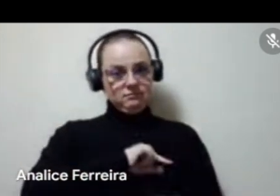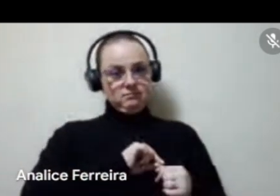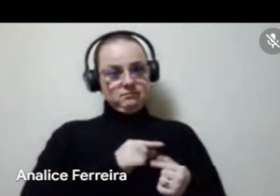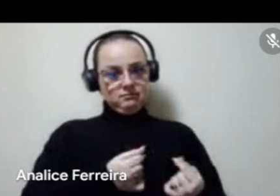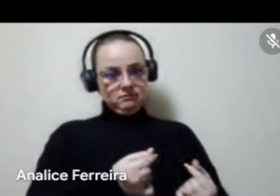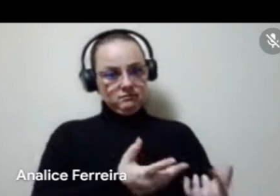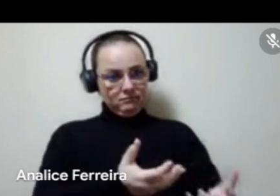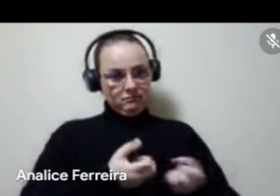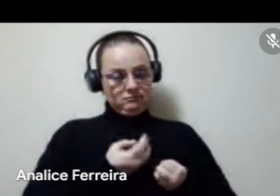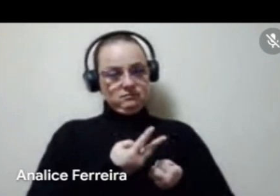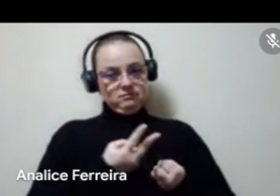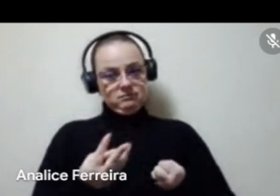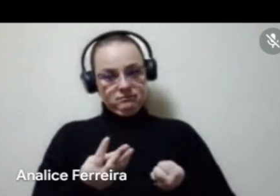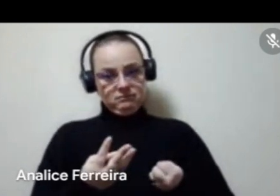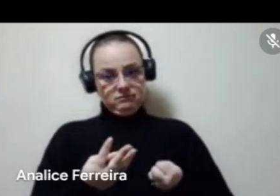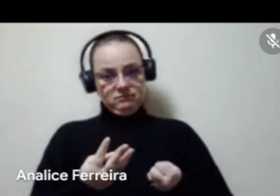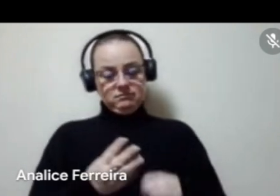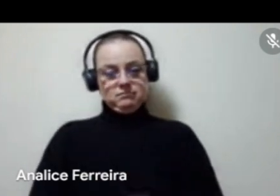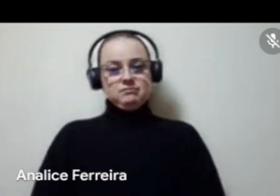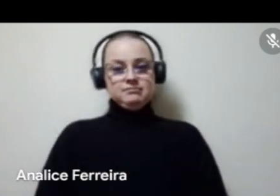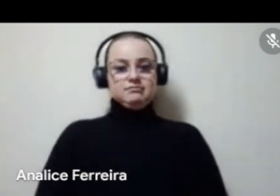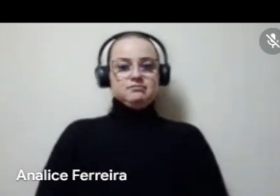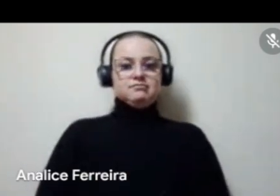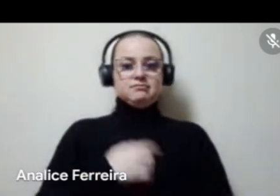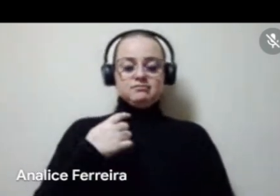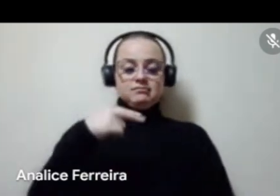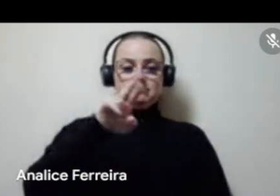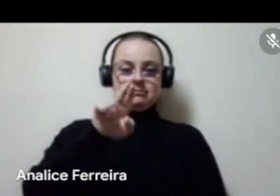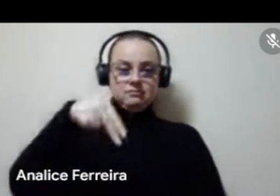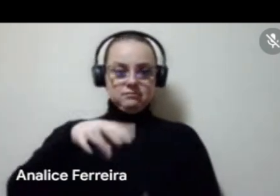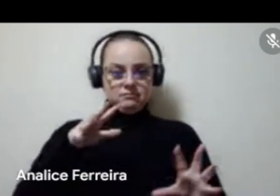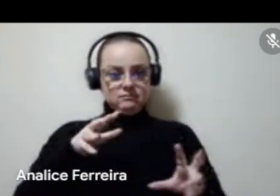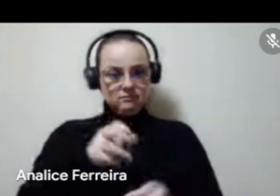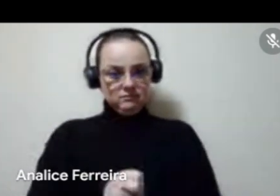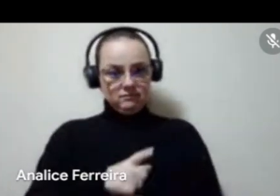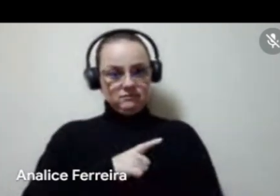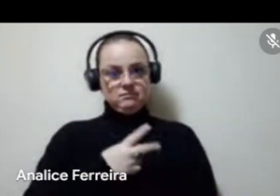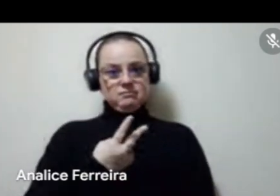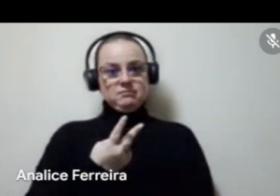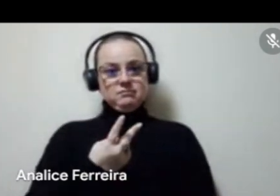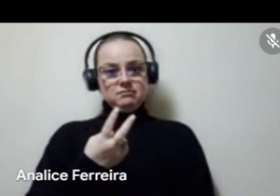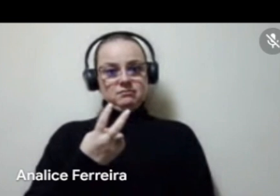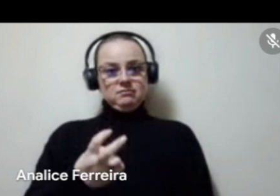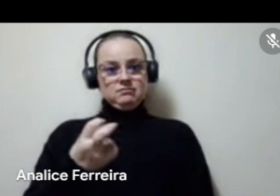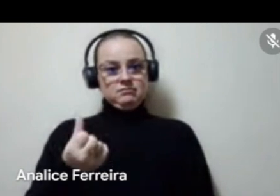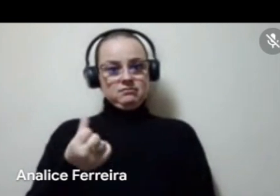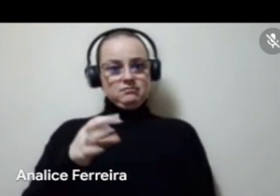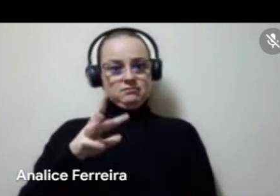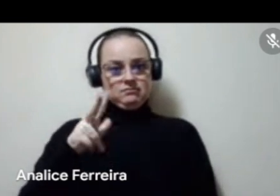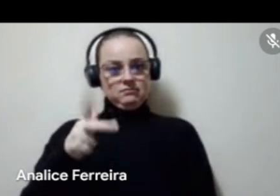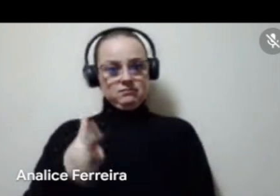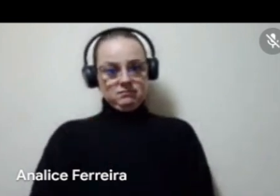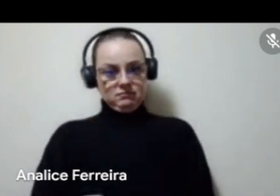que recebemos em 2023. O Rio Grande do Norte, ao todo, recebeu 56 milhões, desculpem,